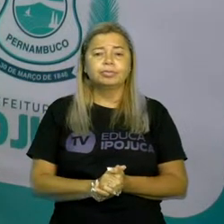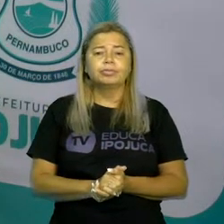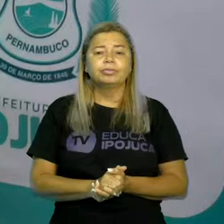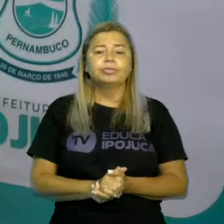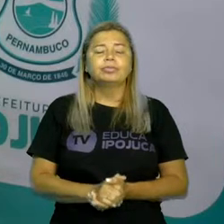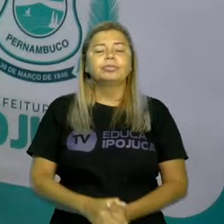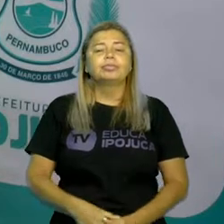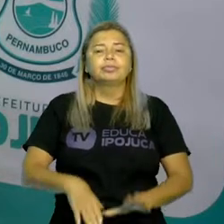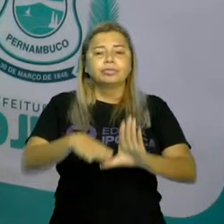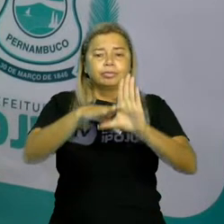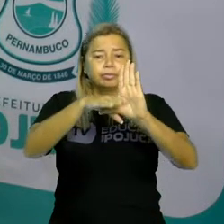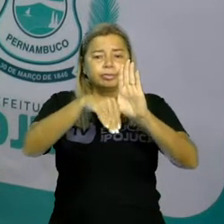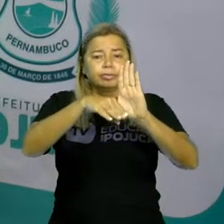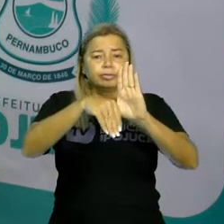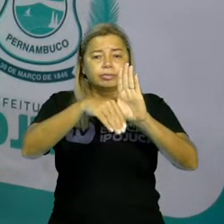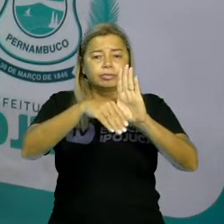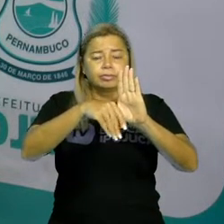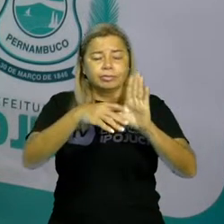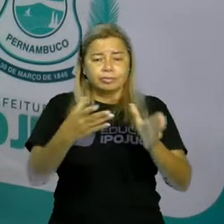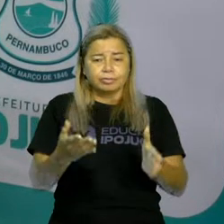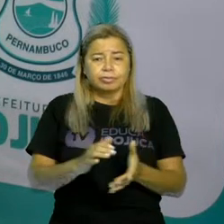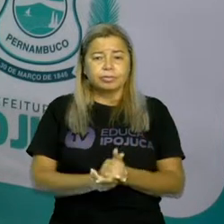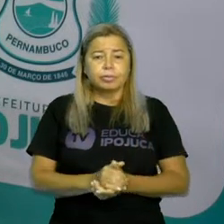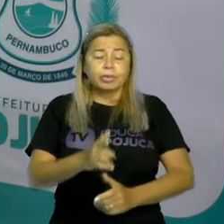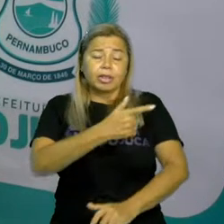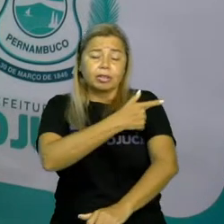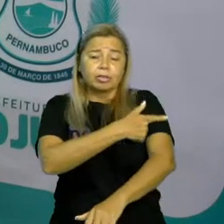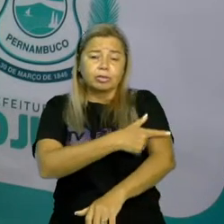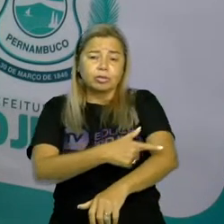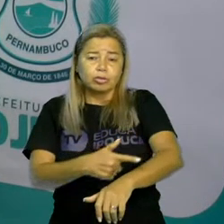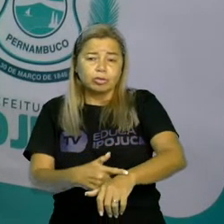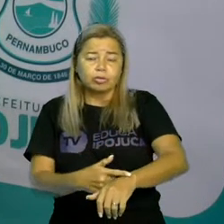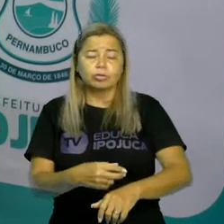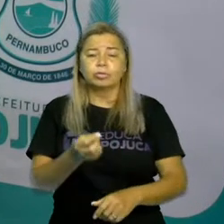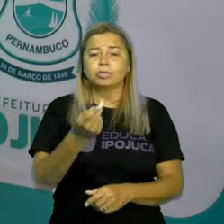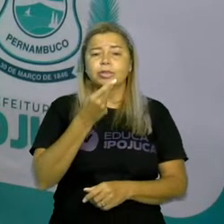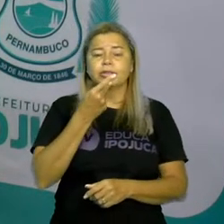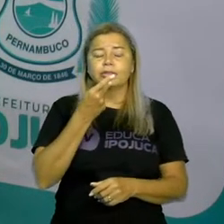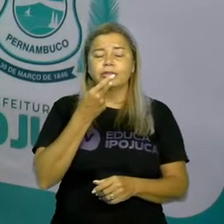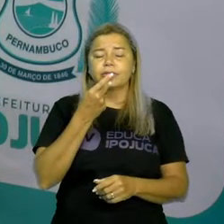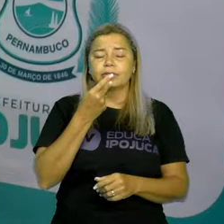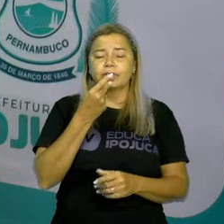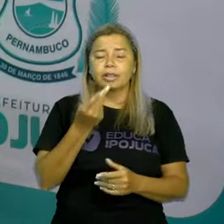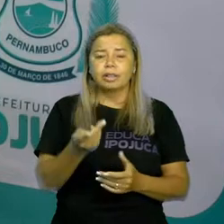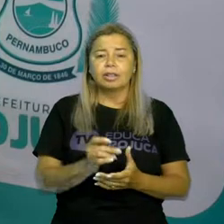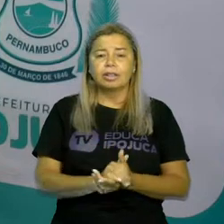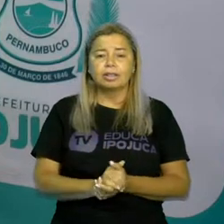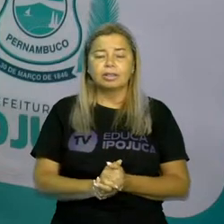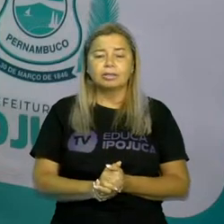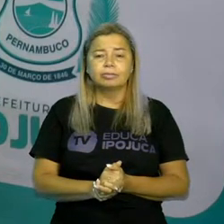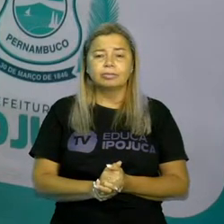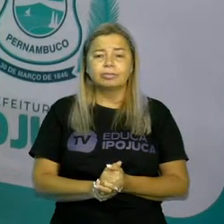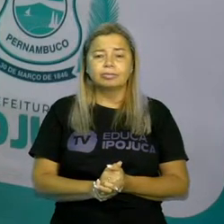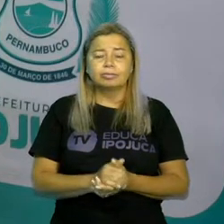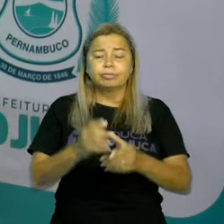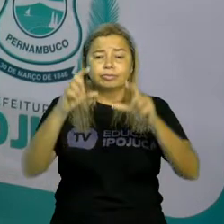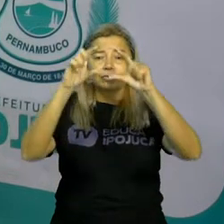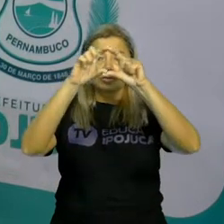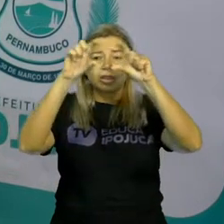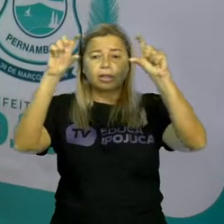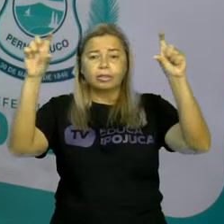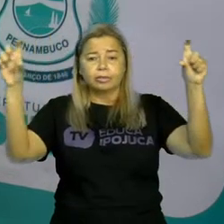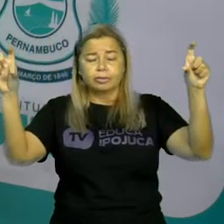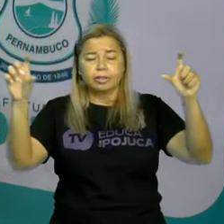-língua porque costumam nos pronunciar, como a gente já tinha falado, né? Frases